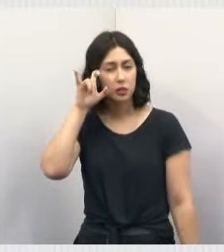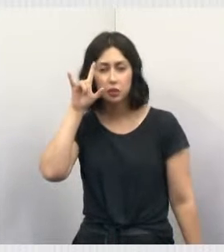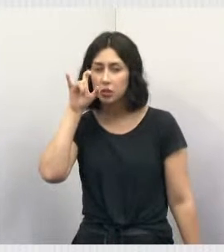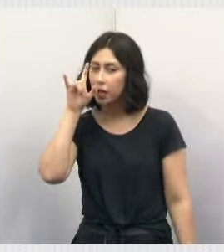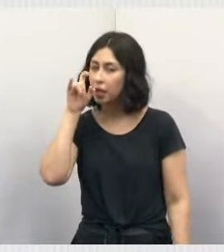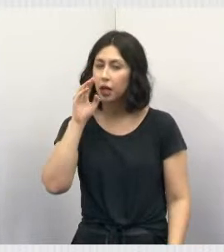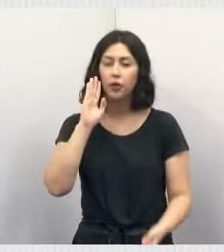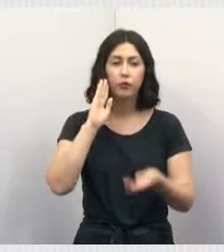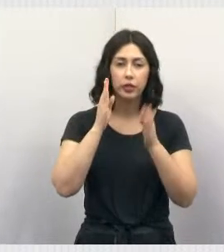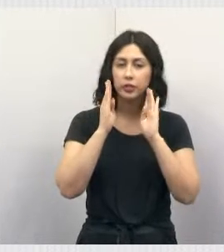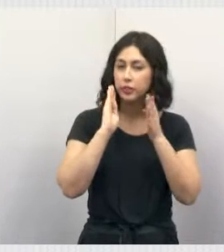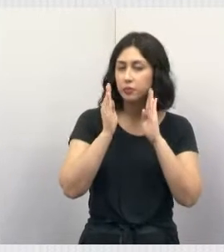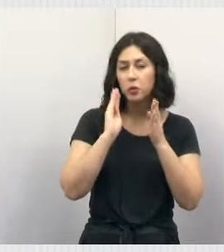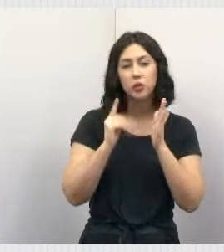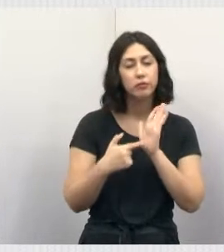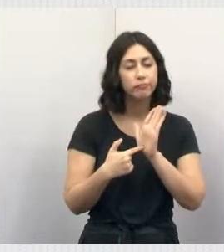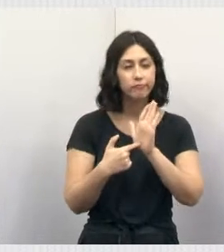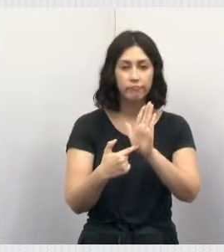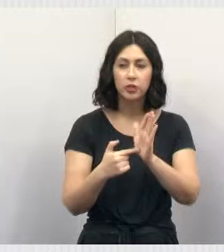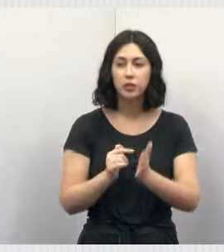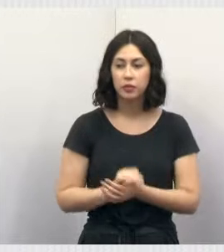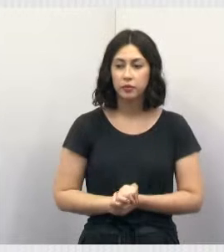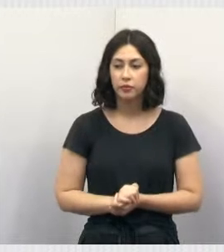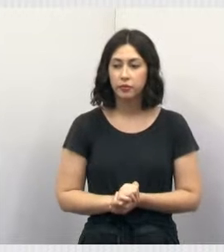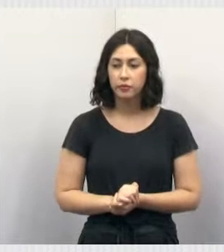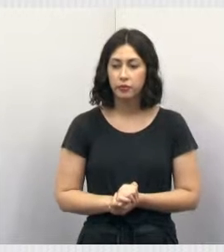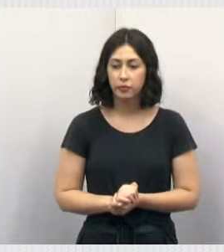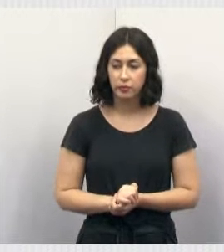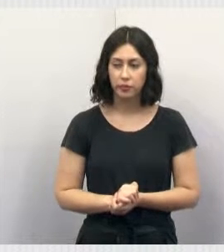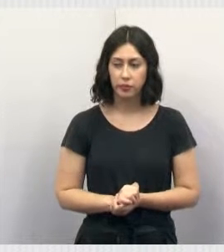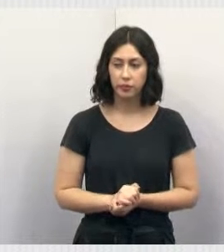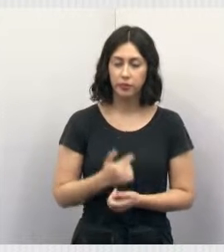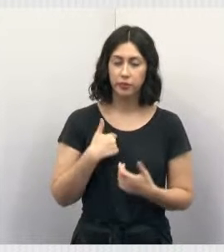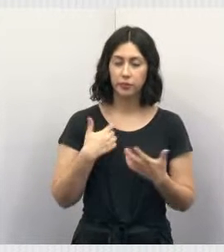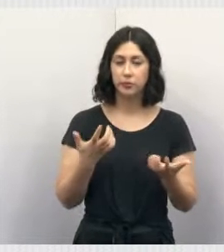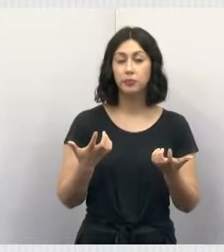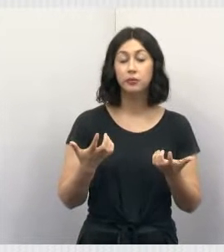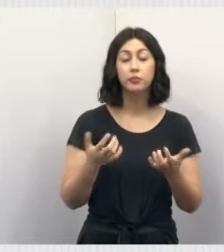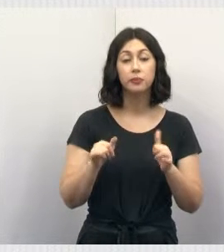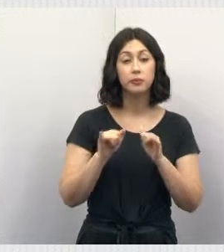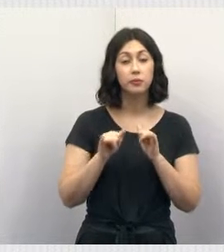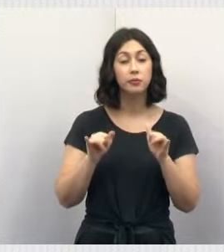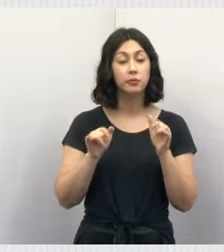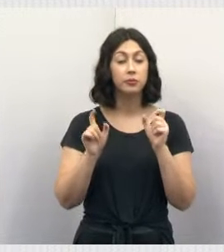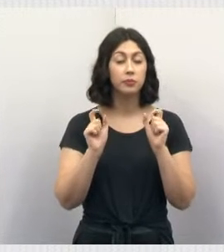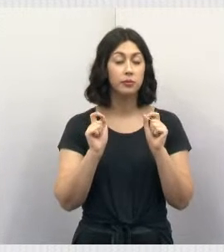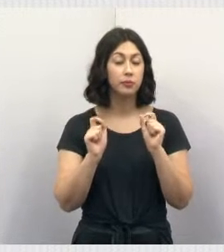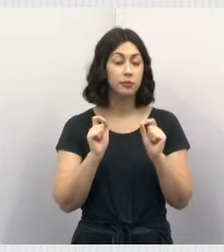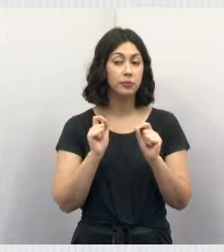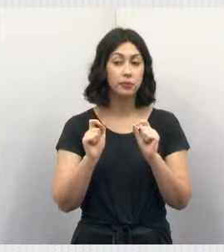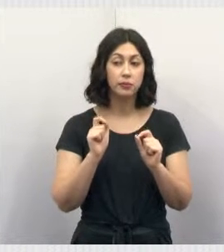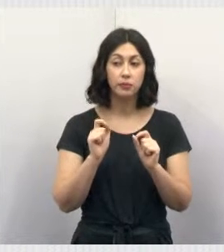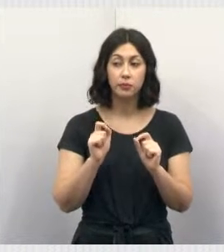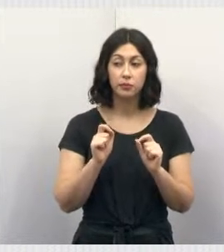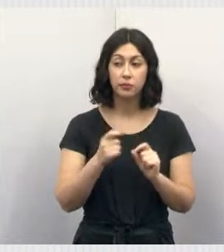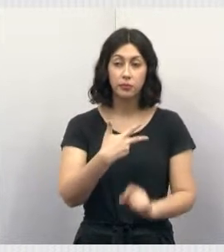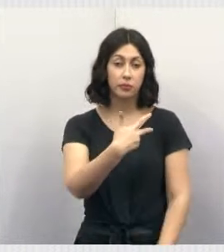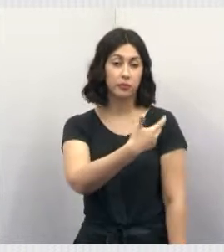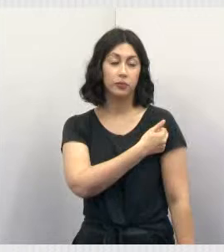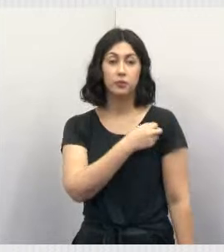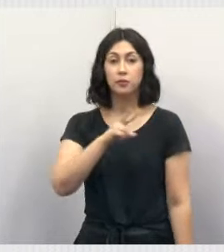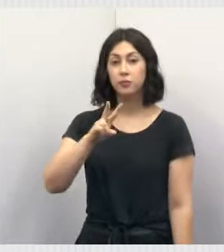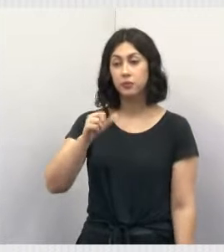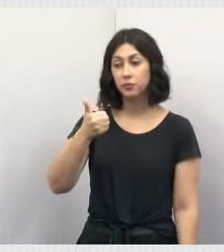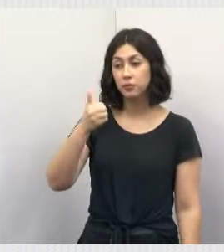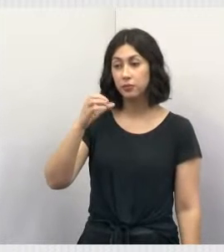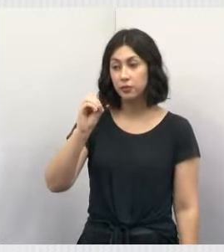da vereadora Sônia Patas, que os ofícios estarão lá, tá bom? Eu gostaria de falar um pouquinho a respeito do envio de vacinas V10